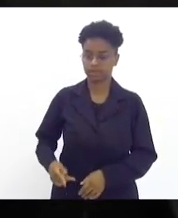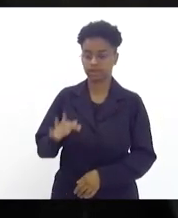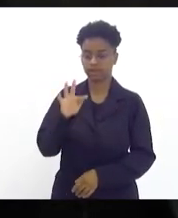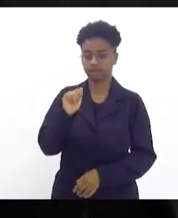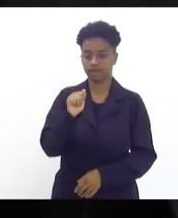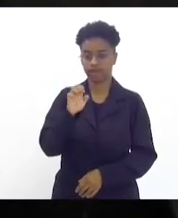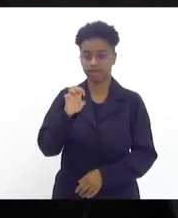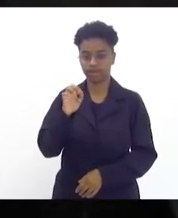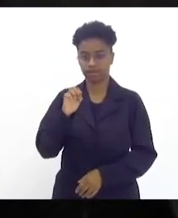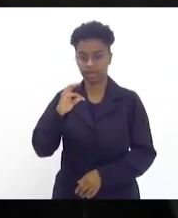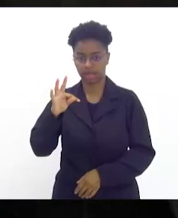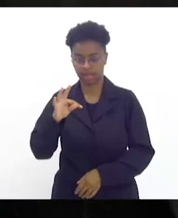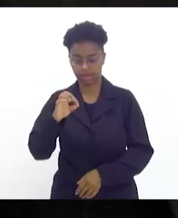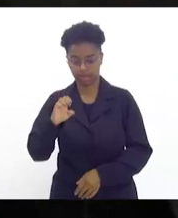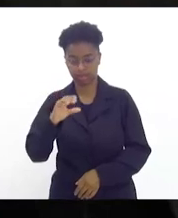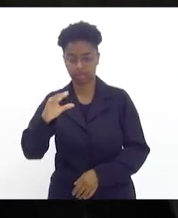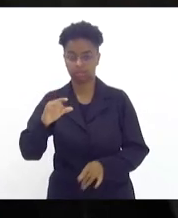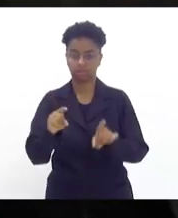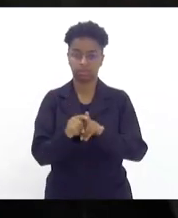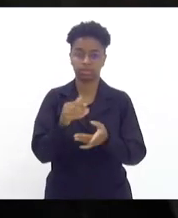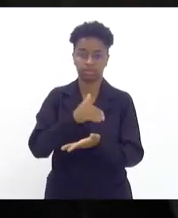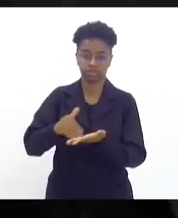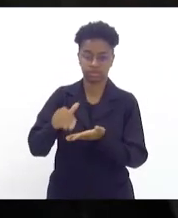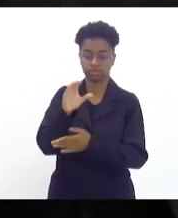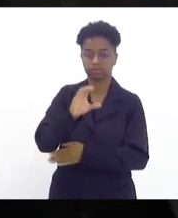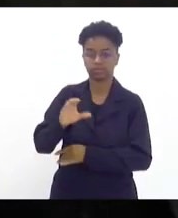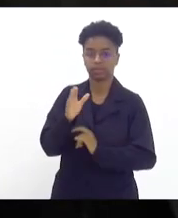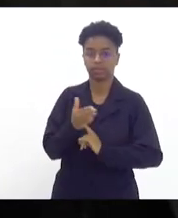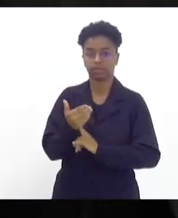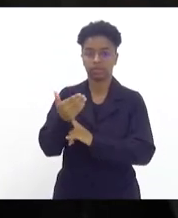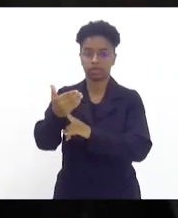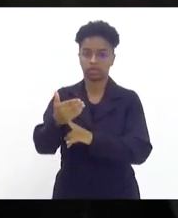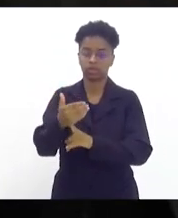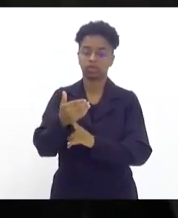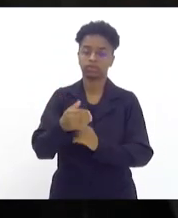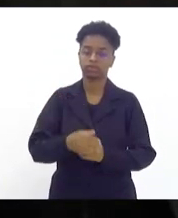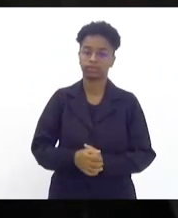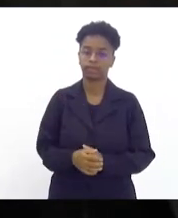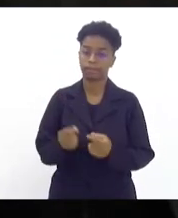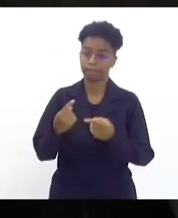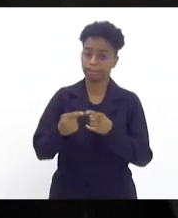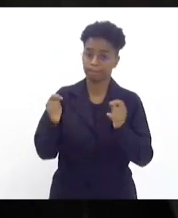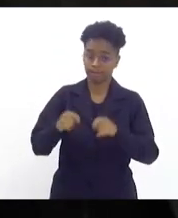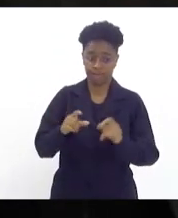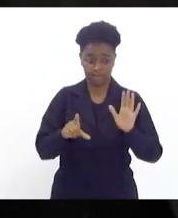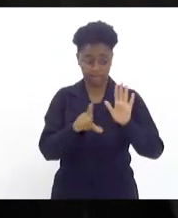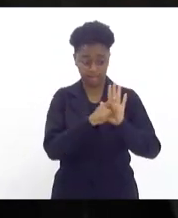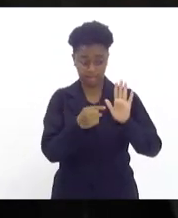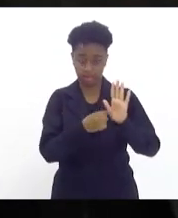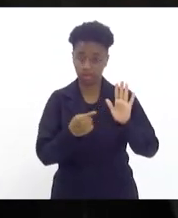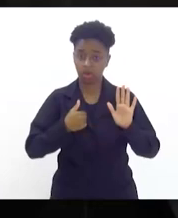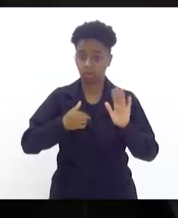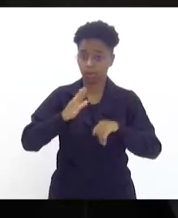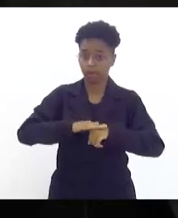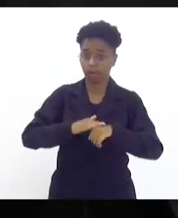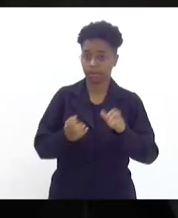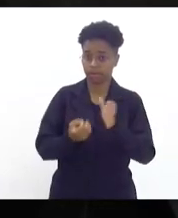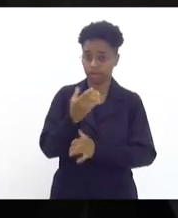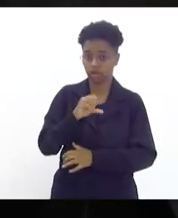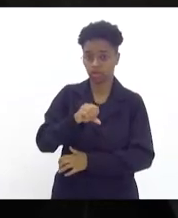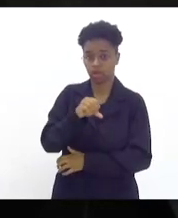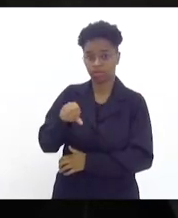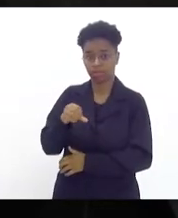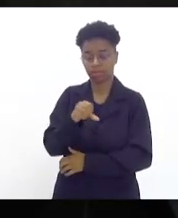e do nosso Secretário de Estado de Ciência e Tecnologia para que essa lei de minha autoria 9662 de